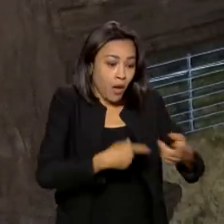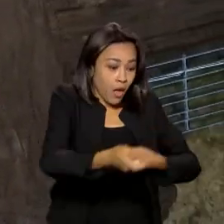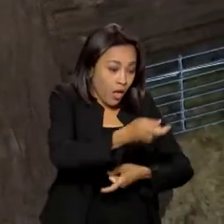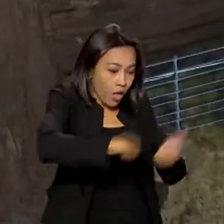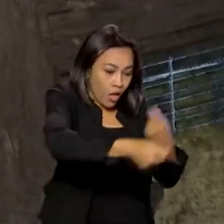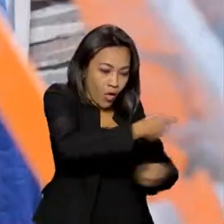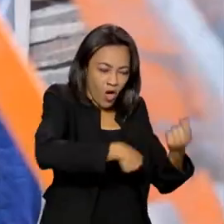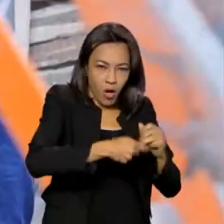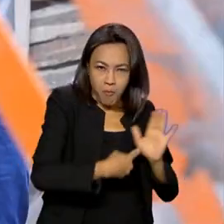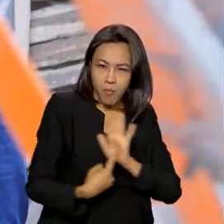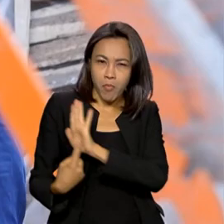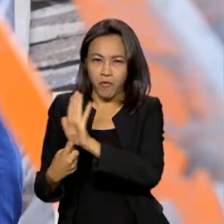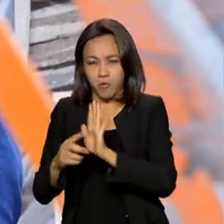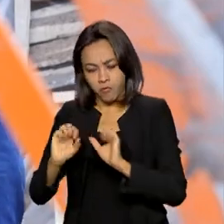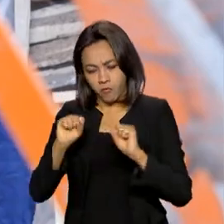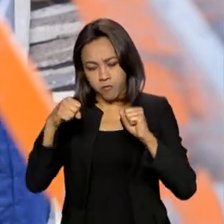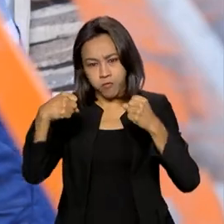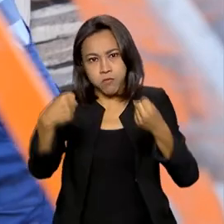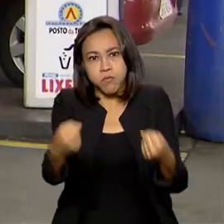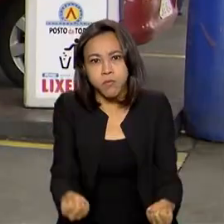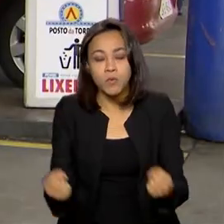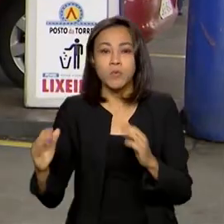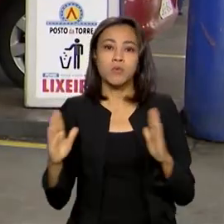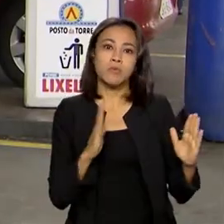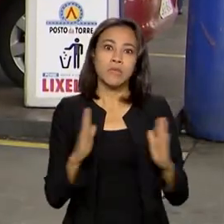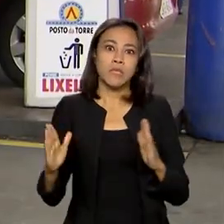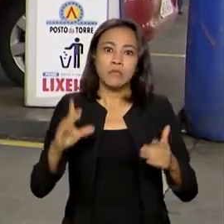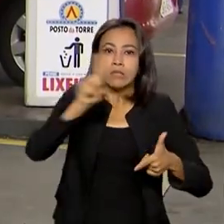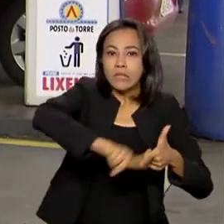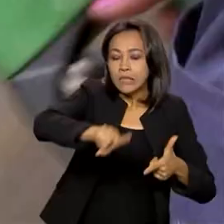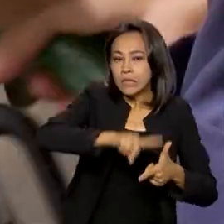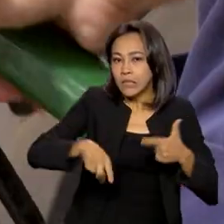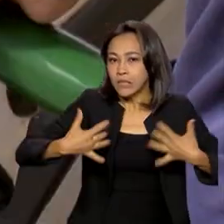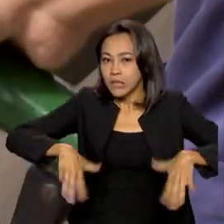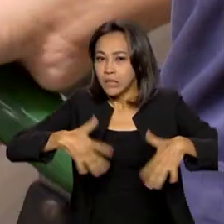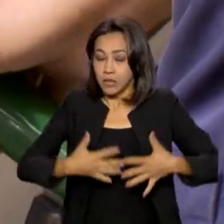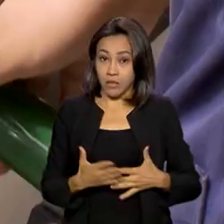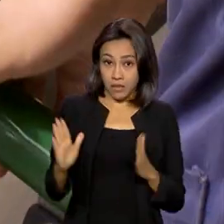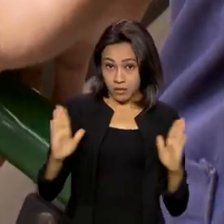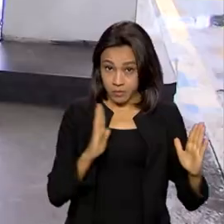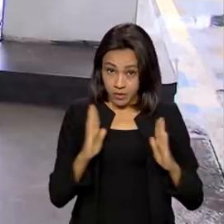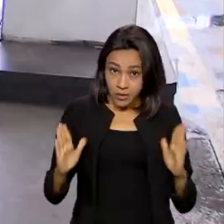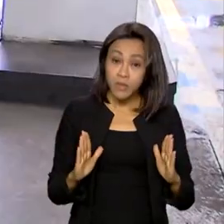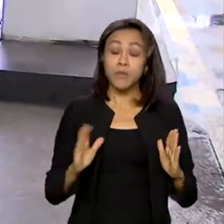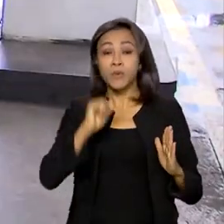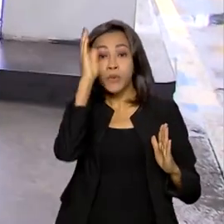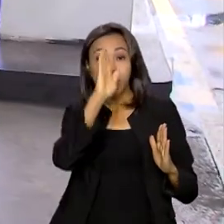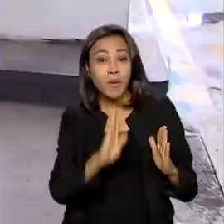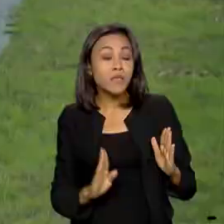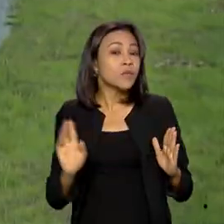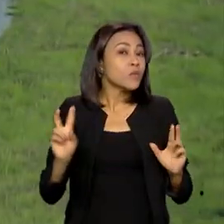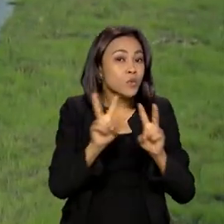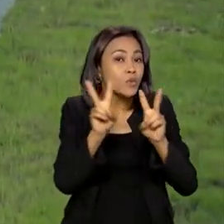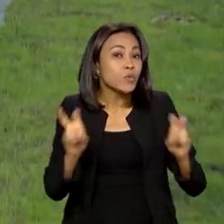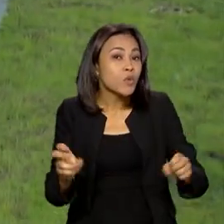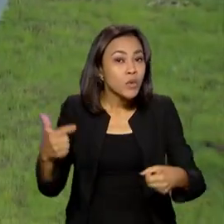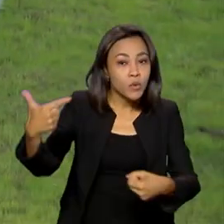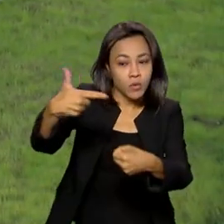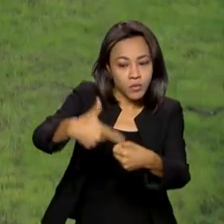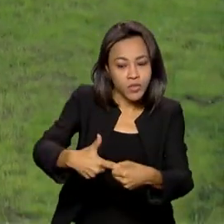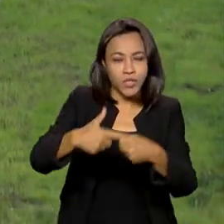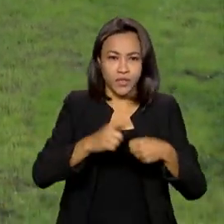mostrando força e recuperação nos momentos de crise. Neste período em que o Brasil discute o abastecimento de combustíveis,